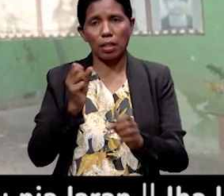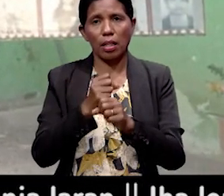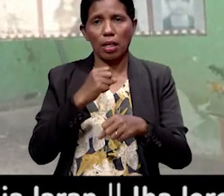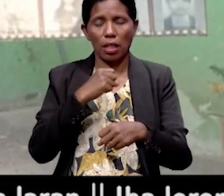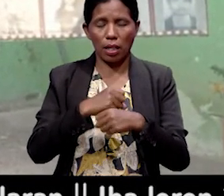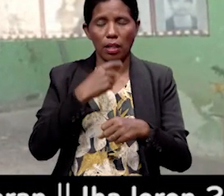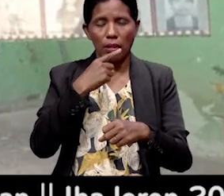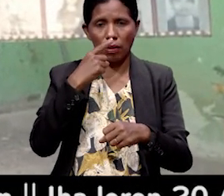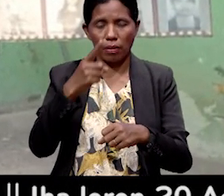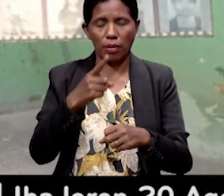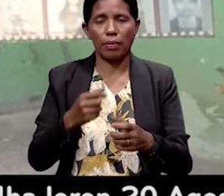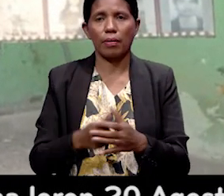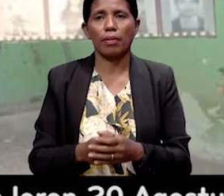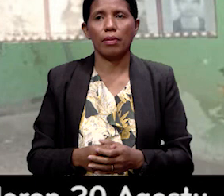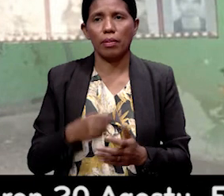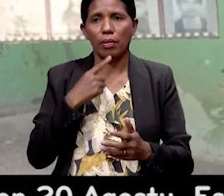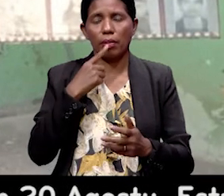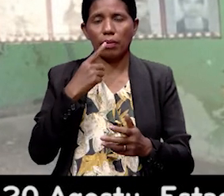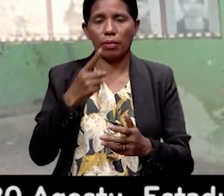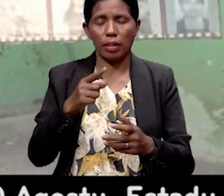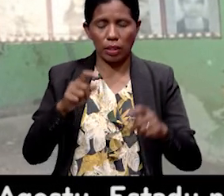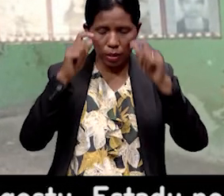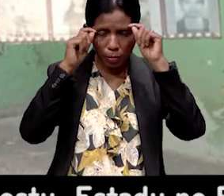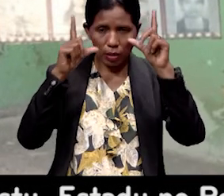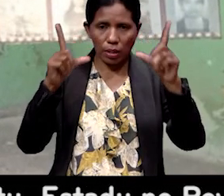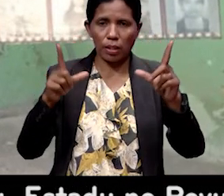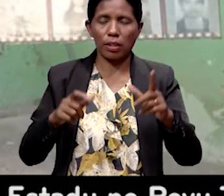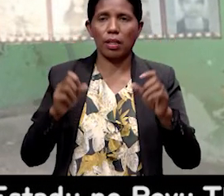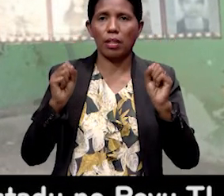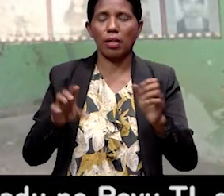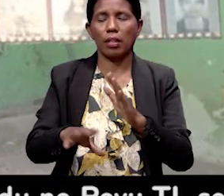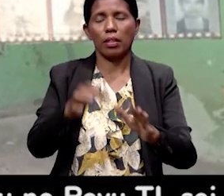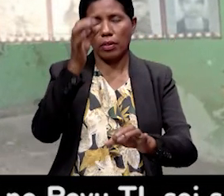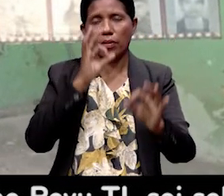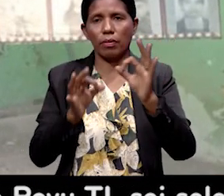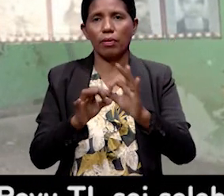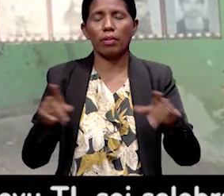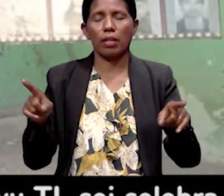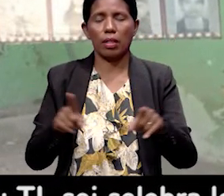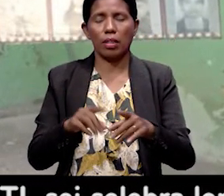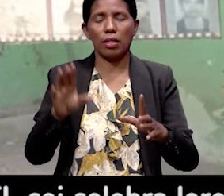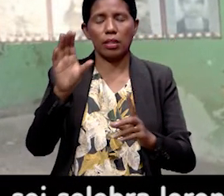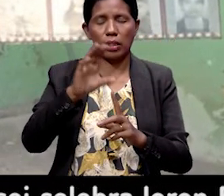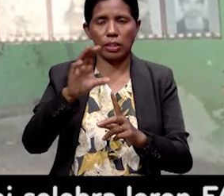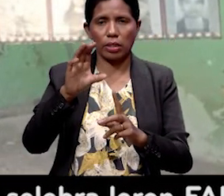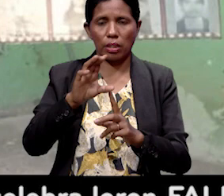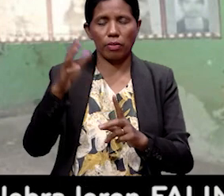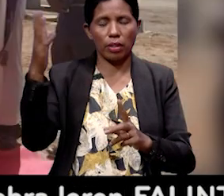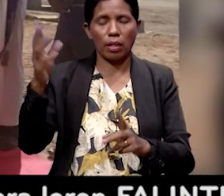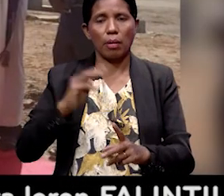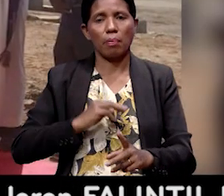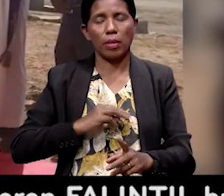solidaritas mahasiswa pemuda dan pelajar timor-timor saudoso hetam fiar no dar coordenador dewan mini manufahi.